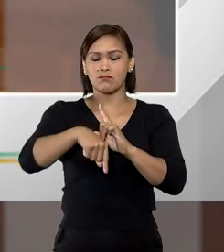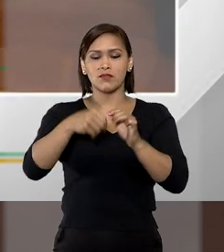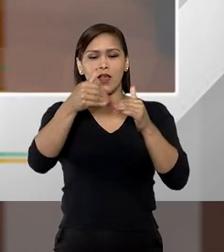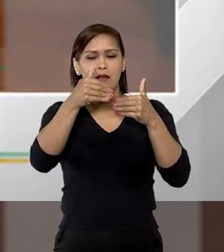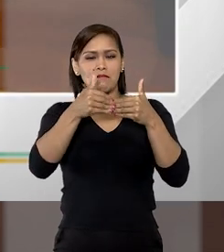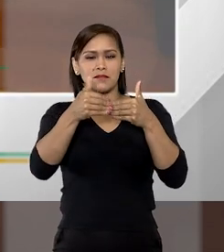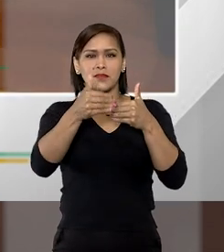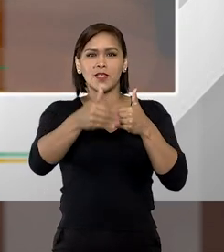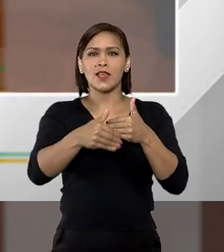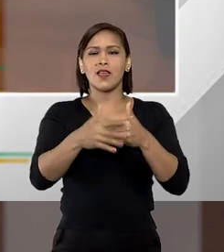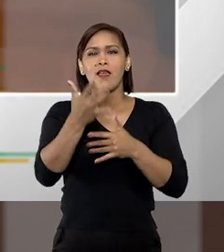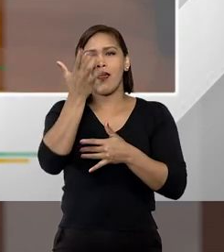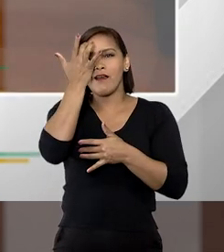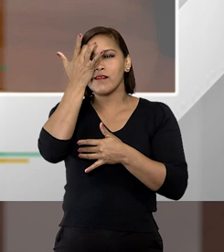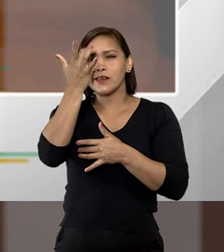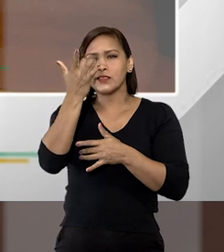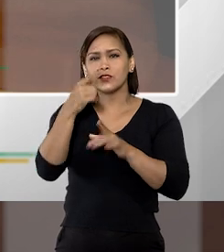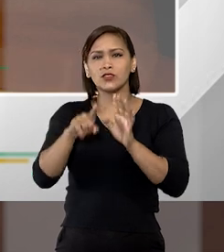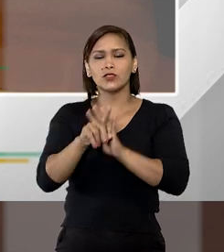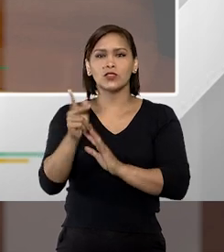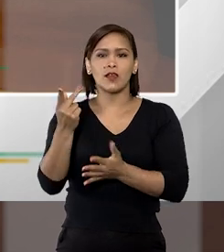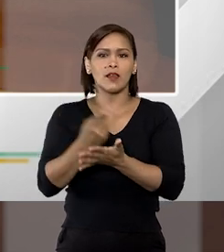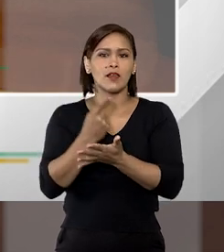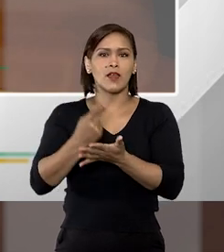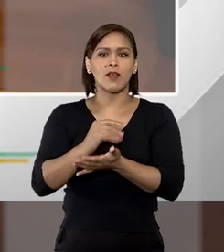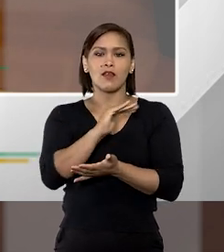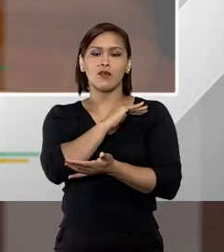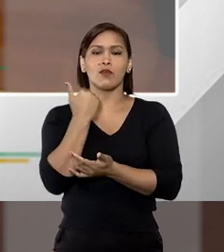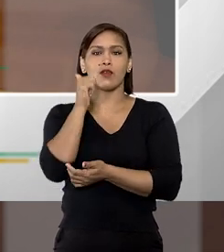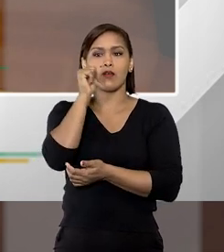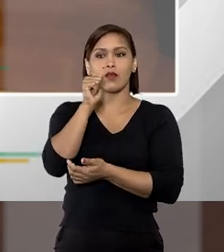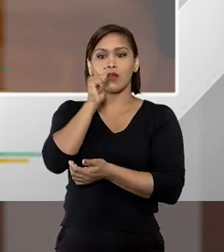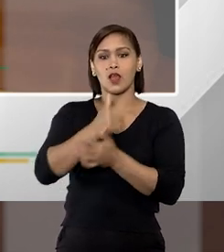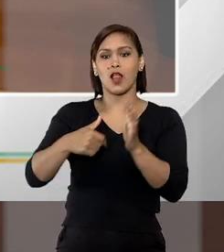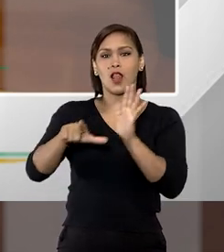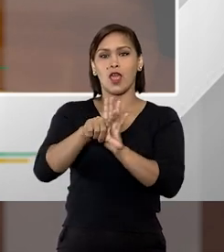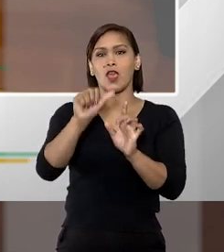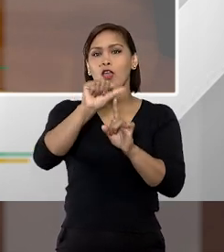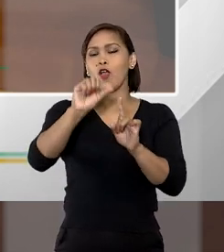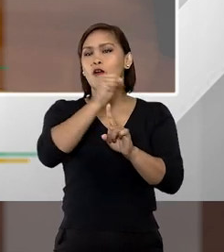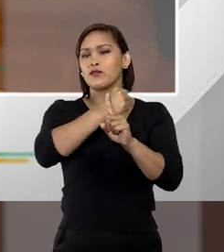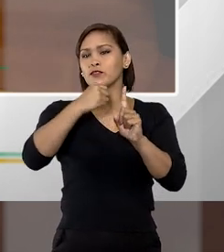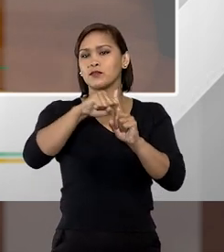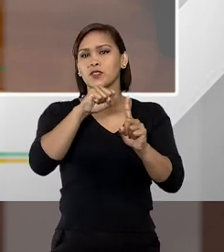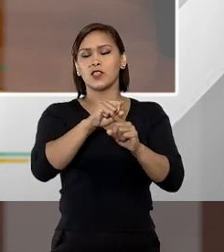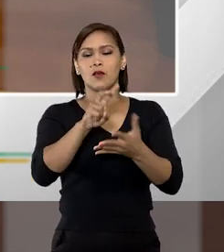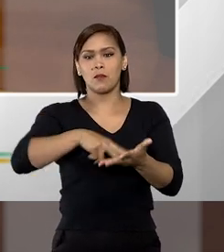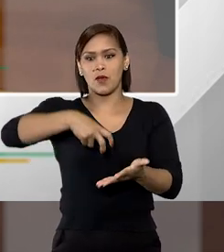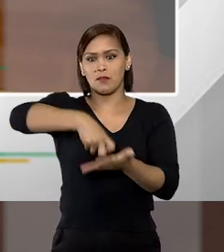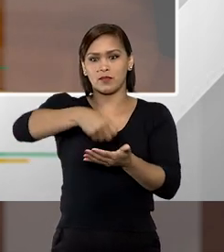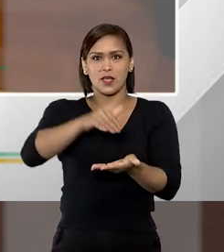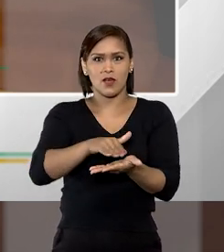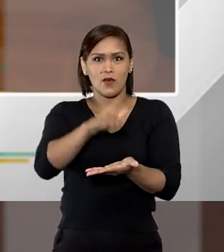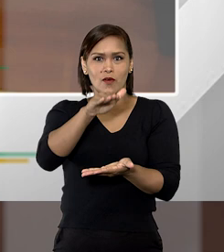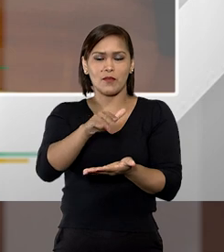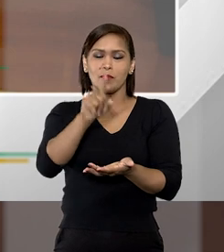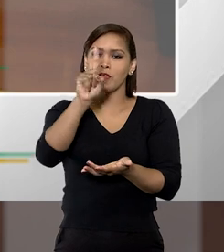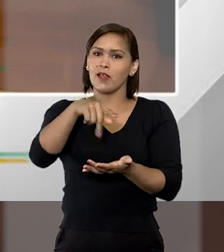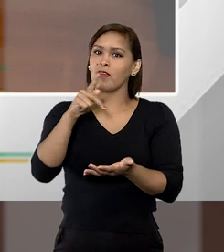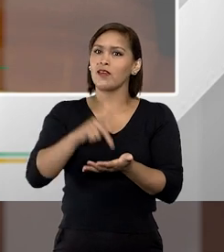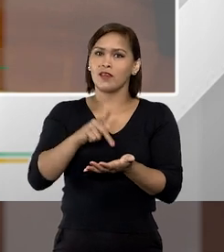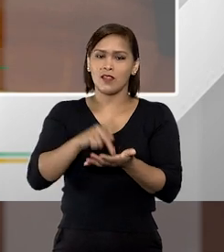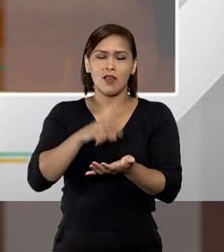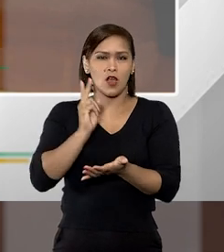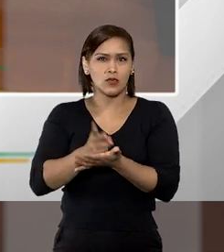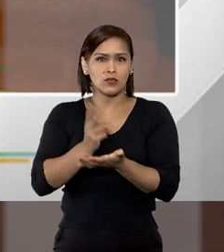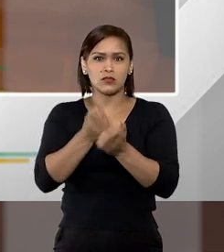medida em que acha errado que matar uma mulher a partir da lei do feminicídio tenha uma pena maior. E, na verdade, a gente